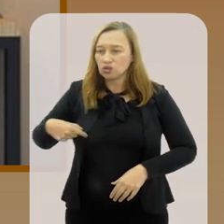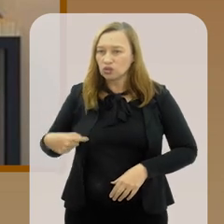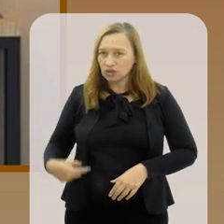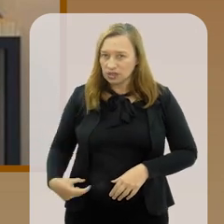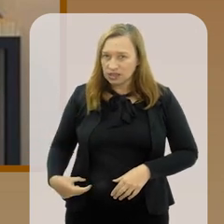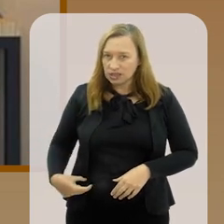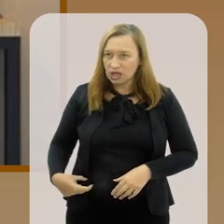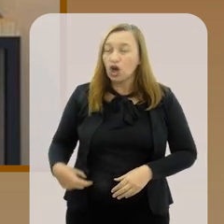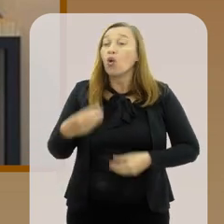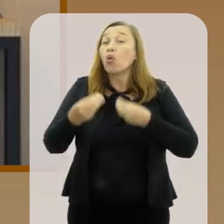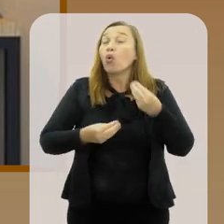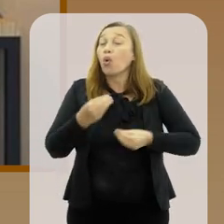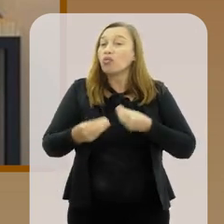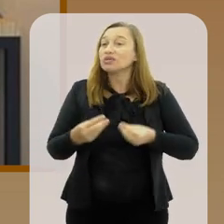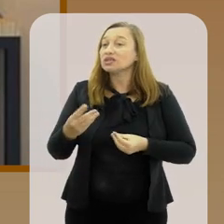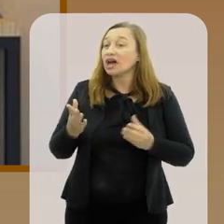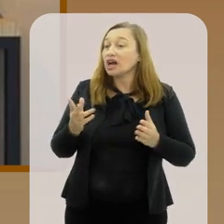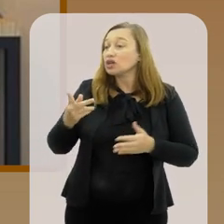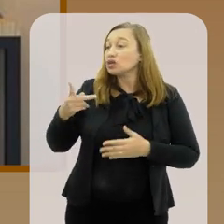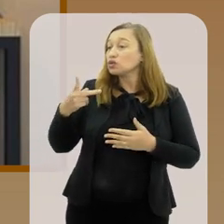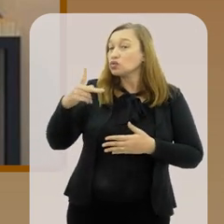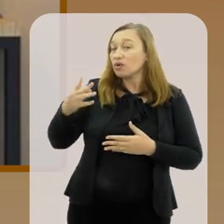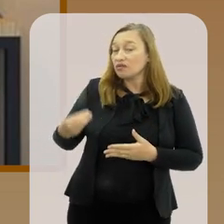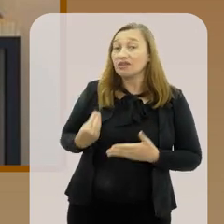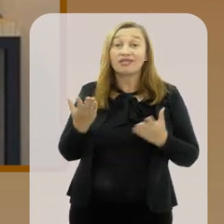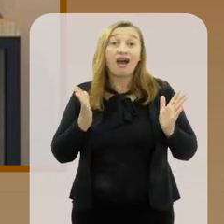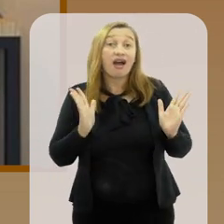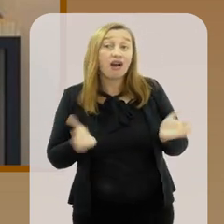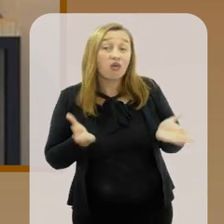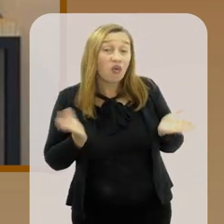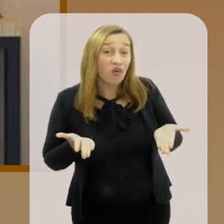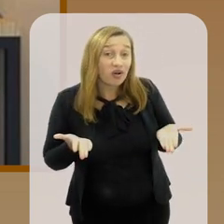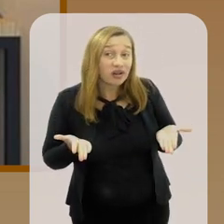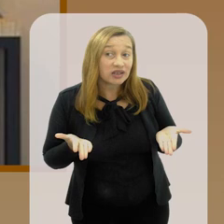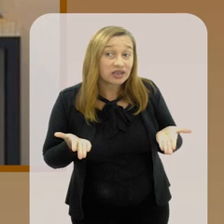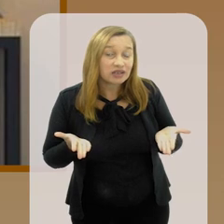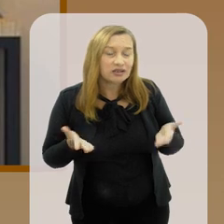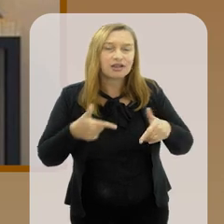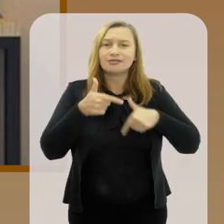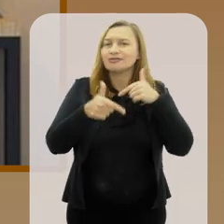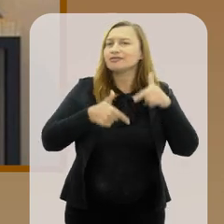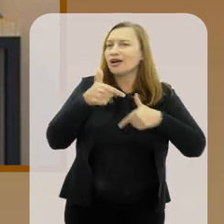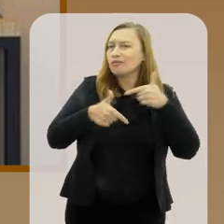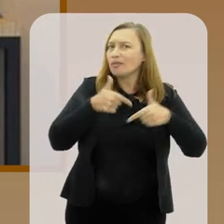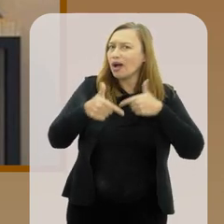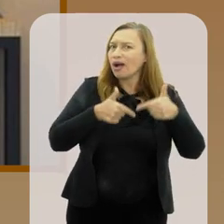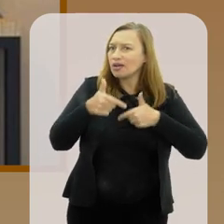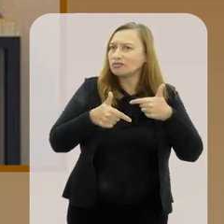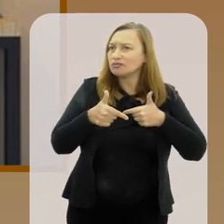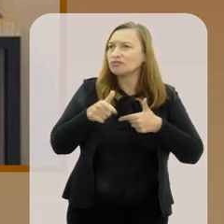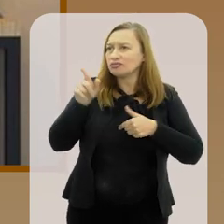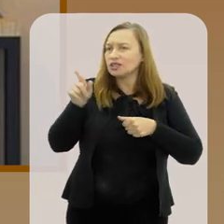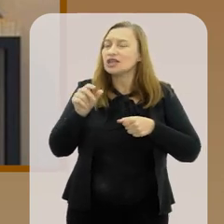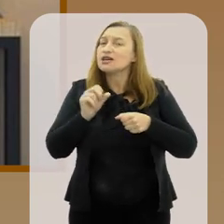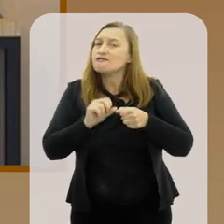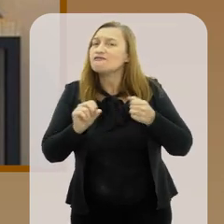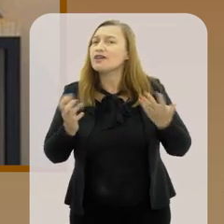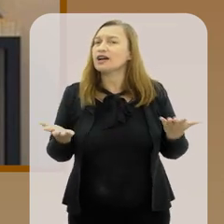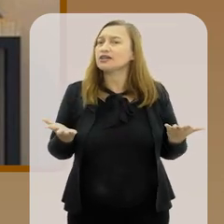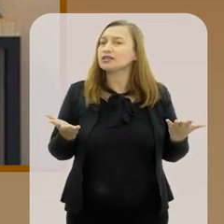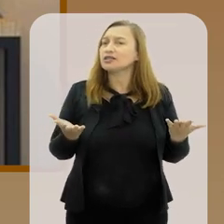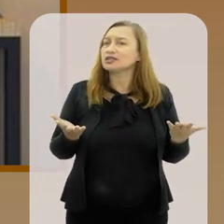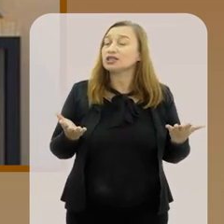Como é que está o seu dia a dia atualmente e esse trabalho que você